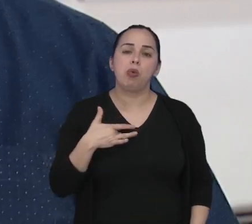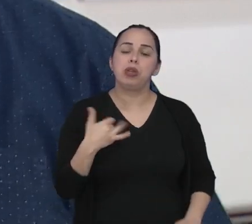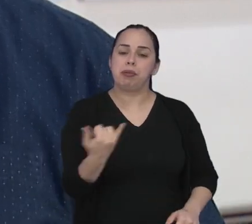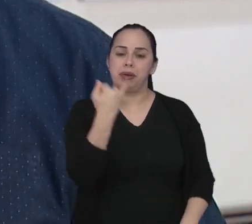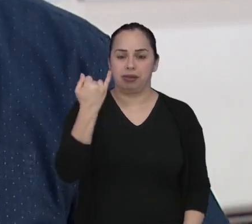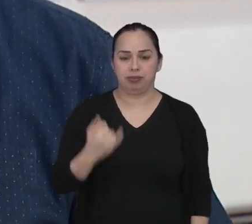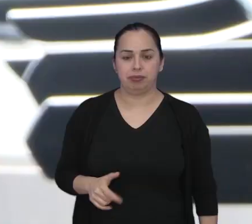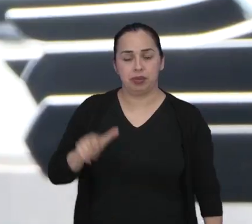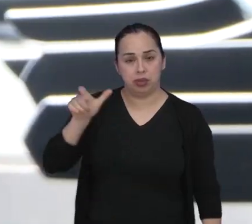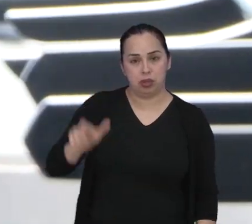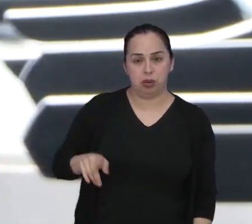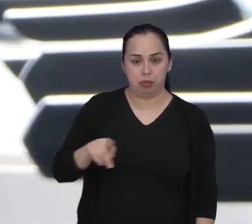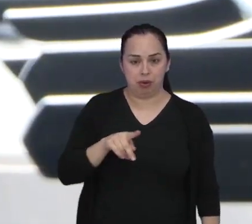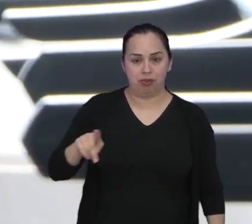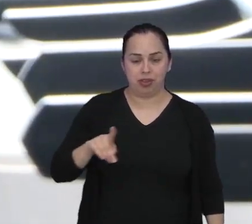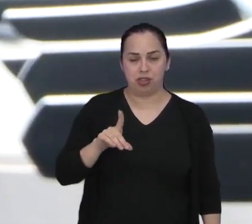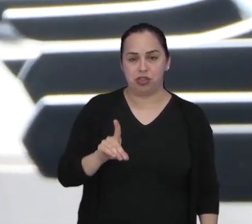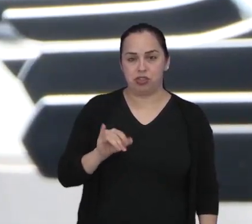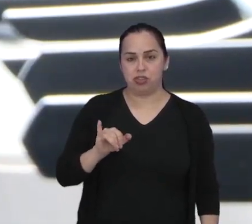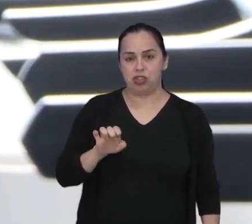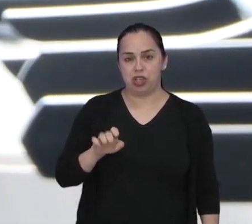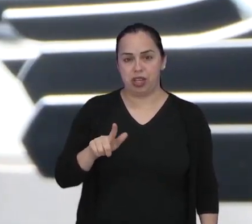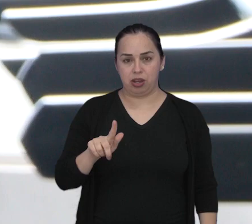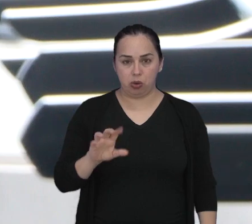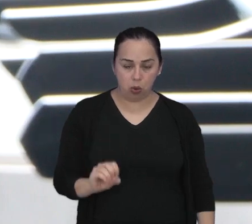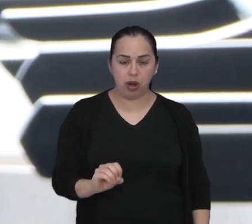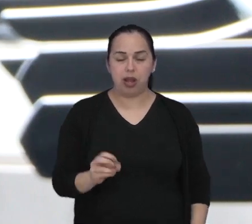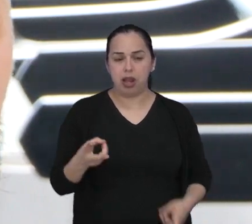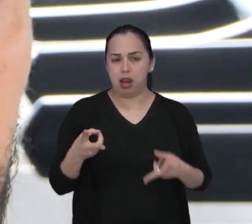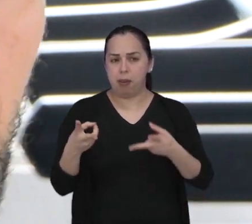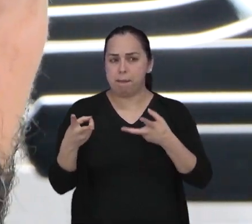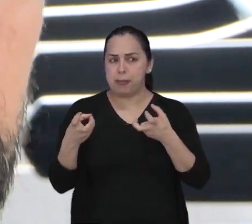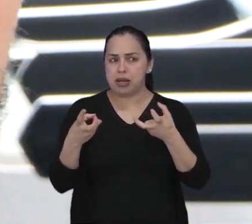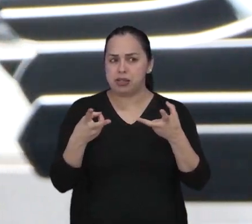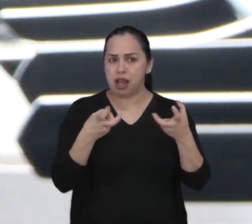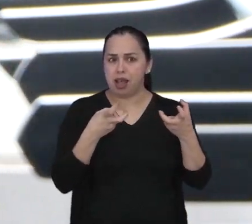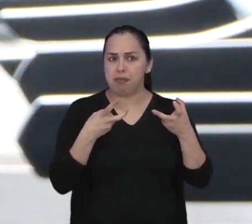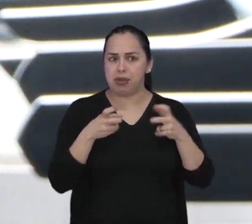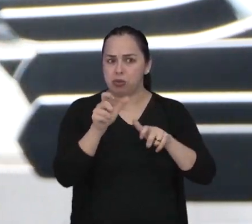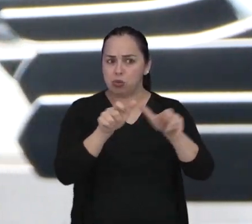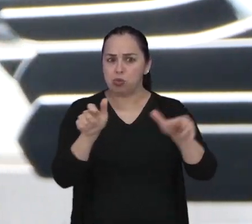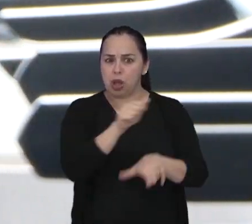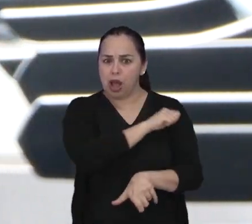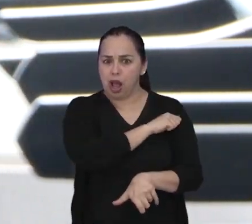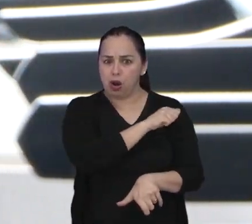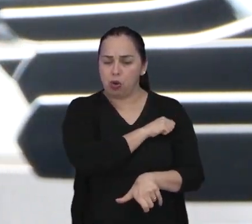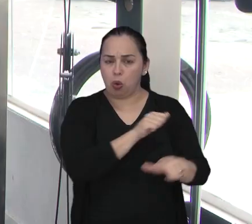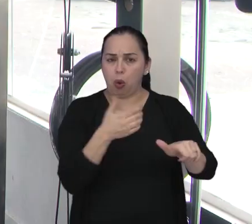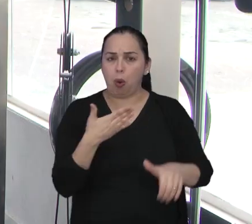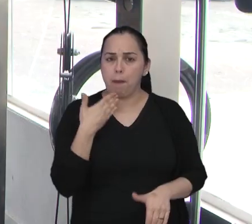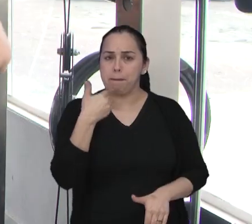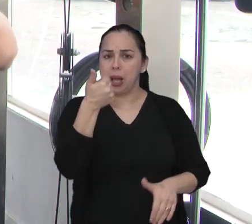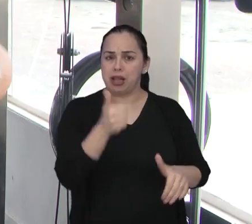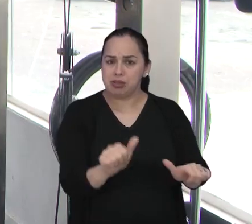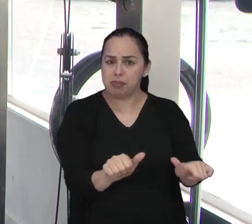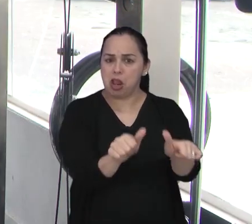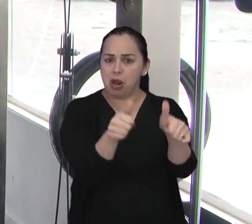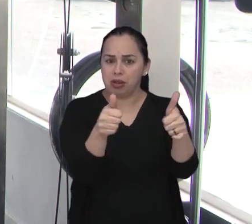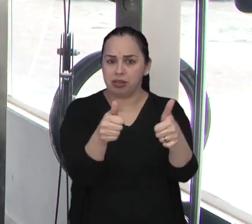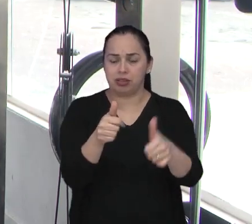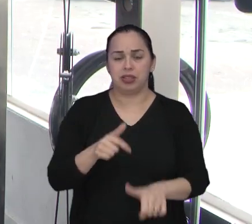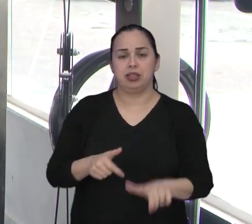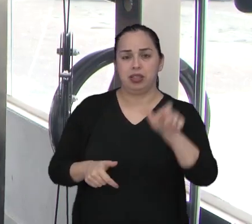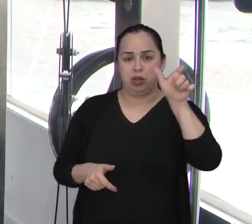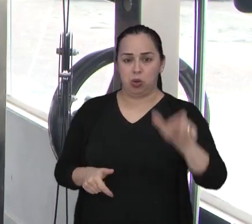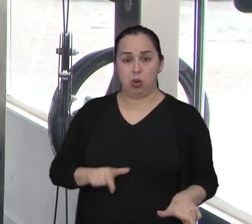e o poder público também. O educador físico Diego Daniel percebe exatamente esses efeitos nos alunos. Um destaque é o